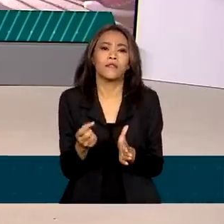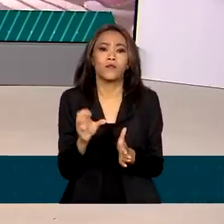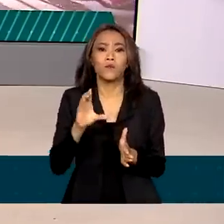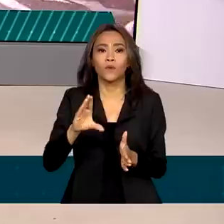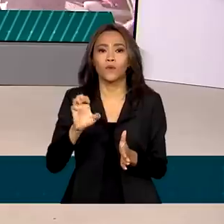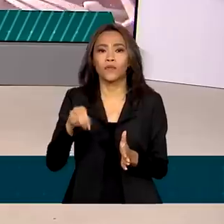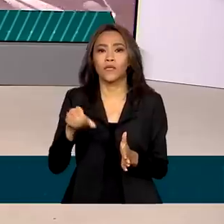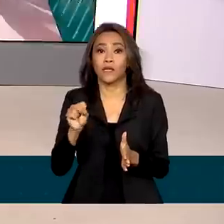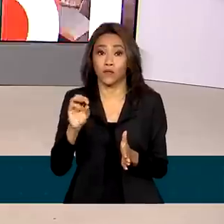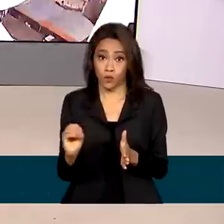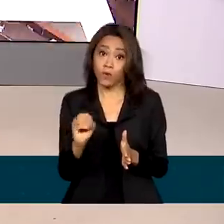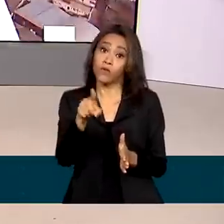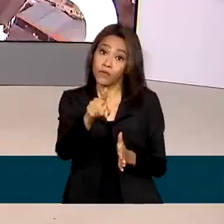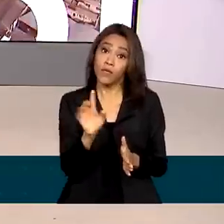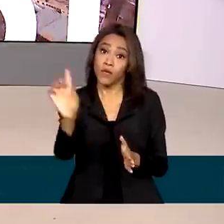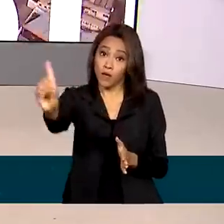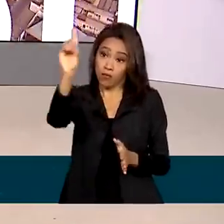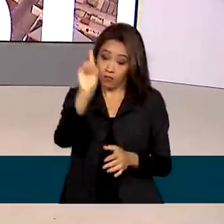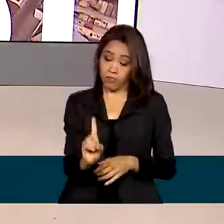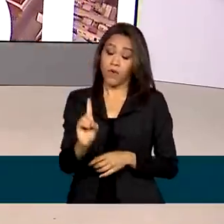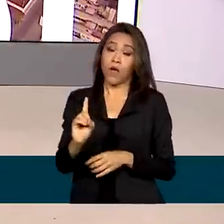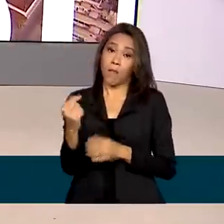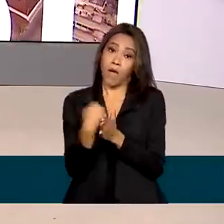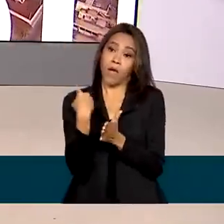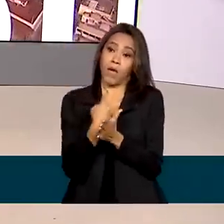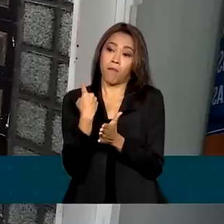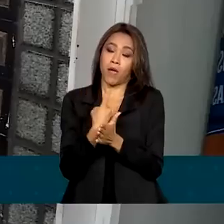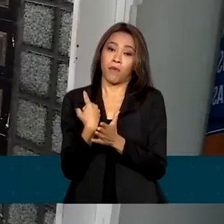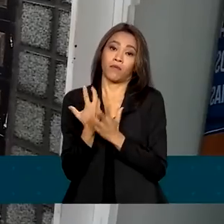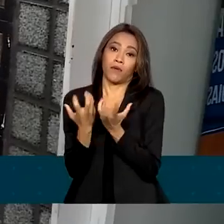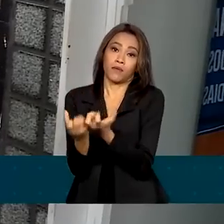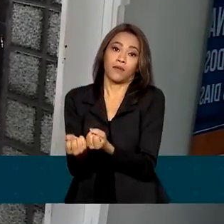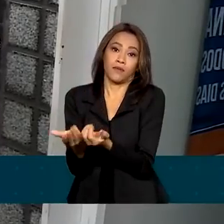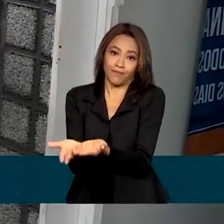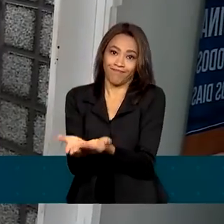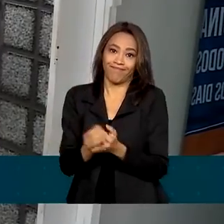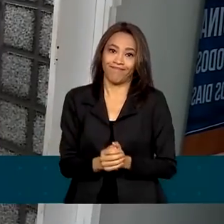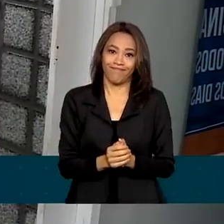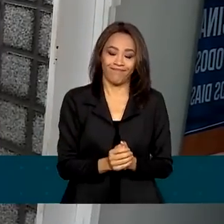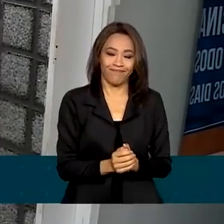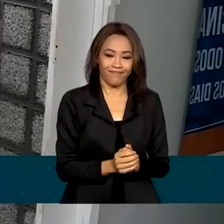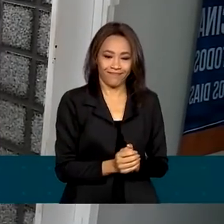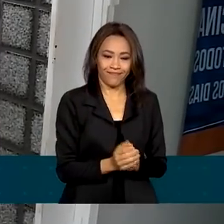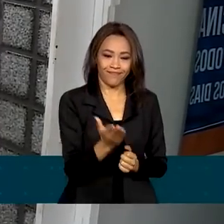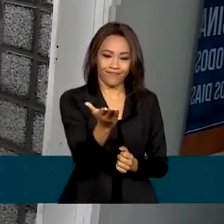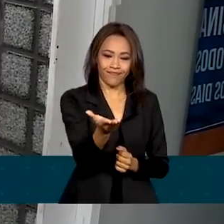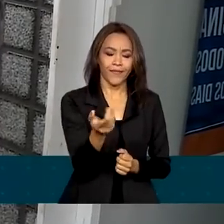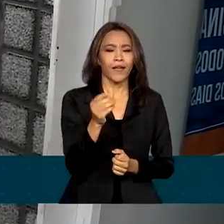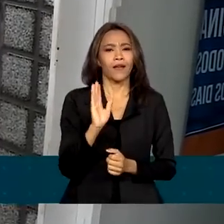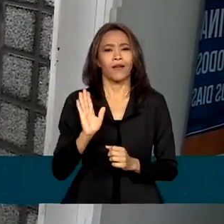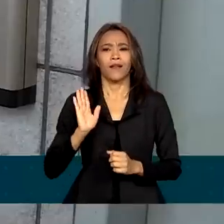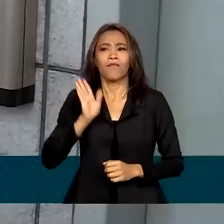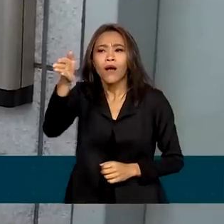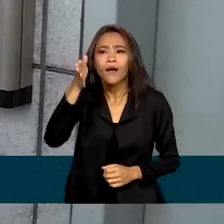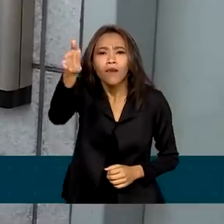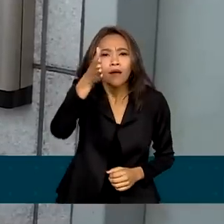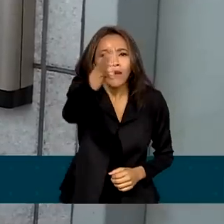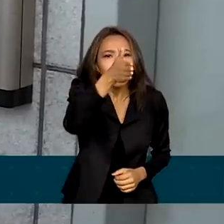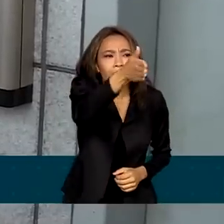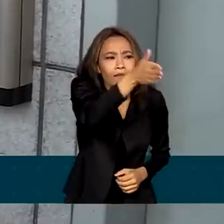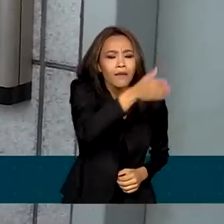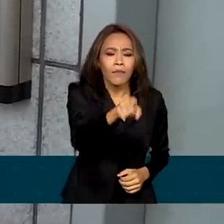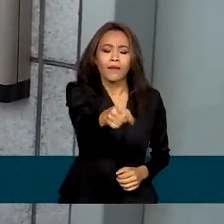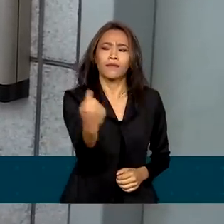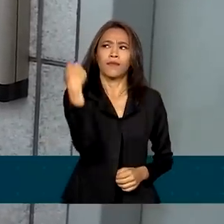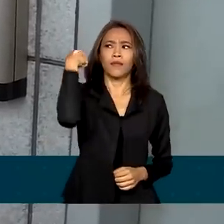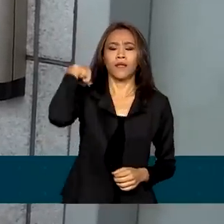recebam os recenseadores e respondam às perguntas. De porta em porta, Áurea tenta desde